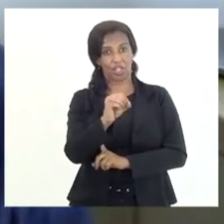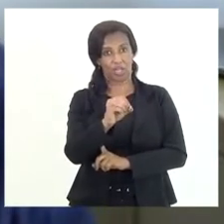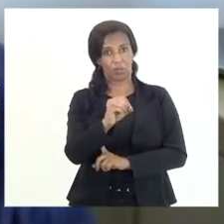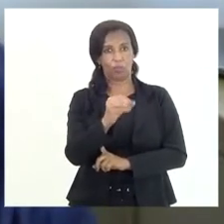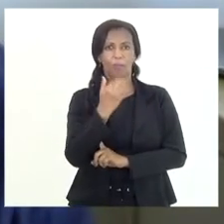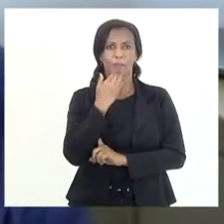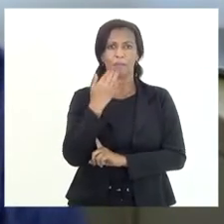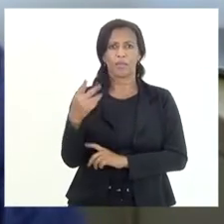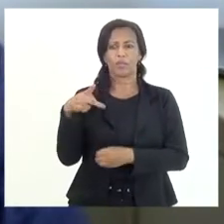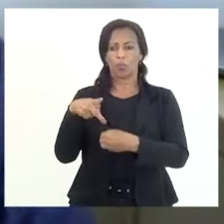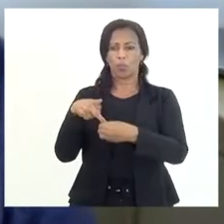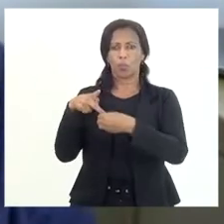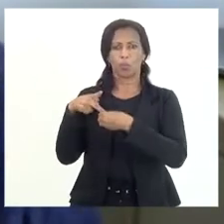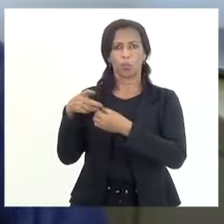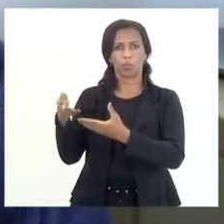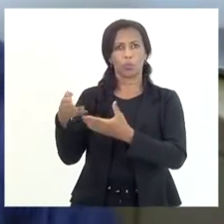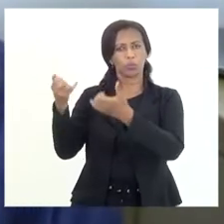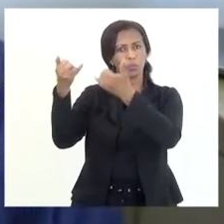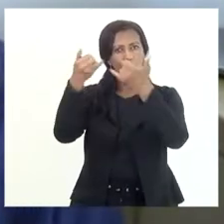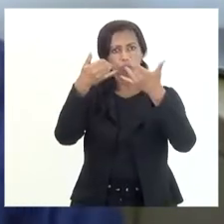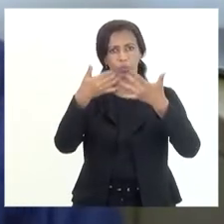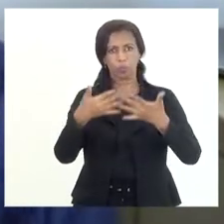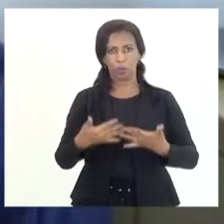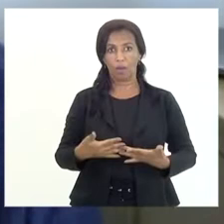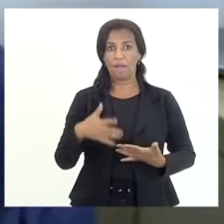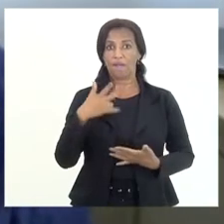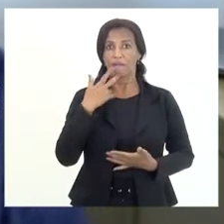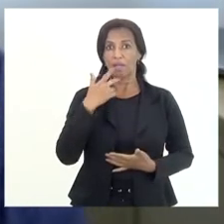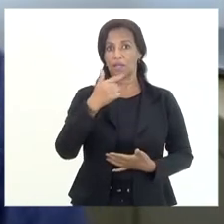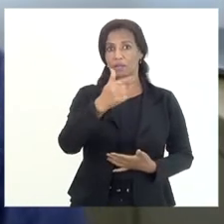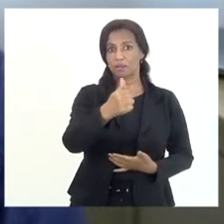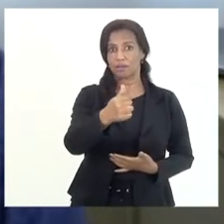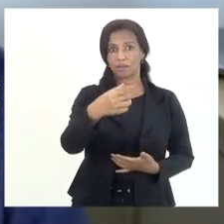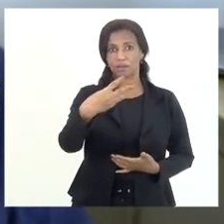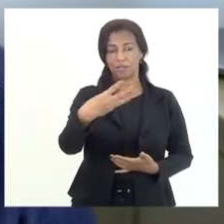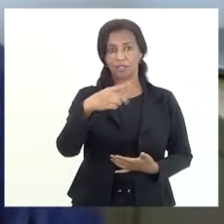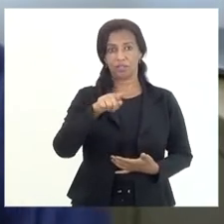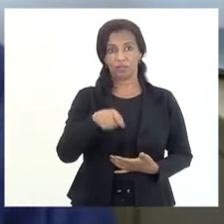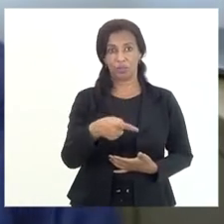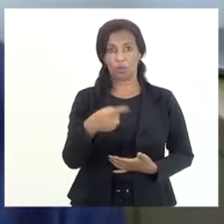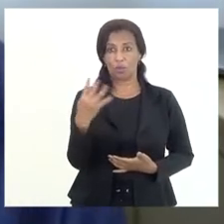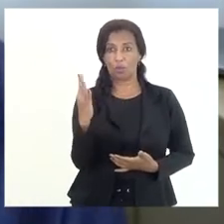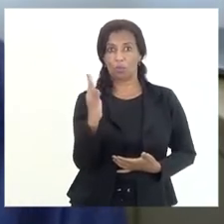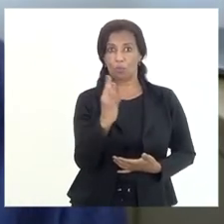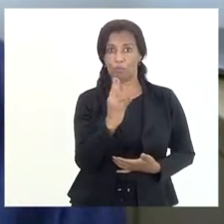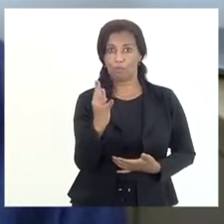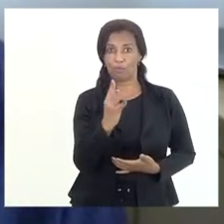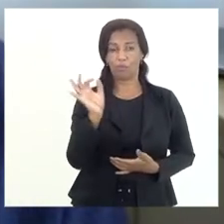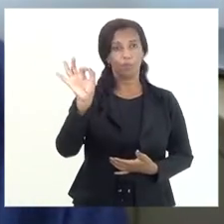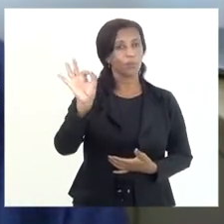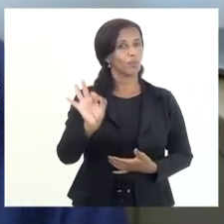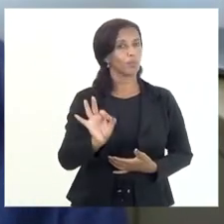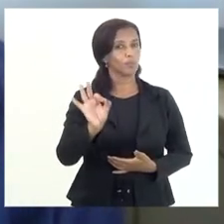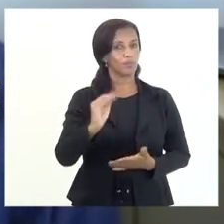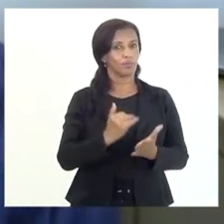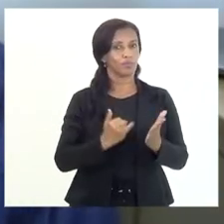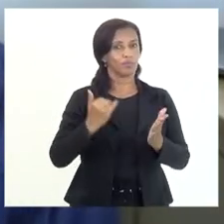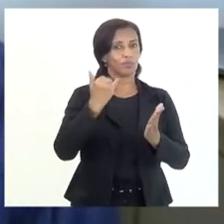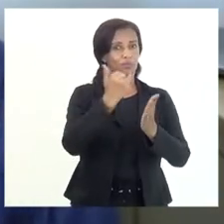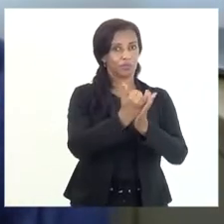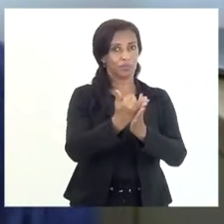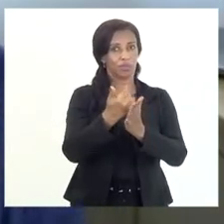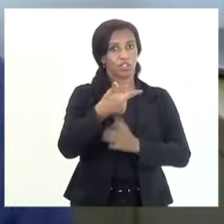profundamente, diz que 73,44% dos acréscimos em